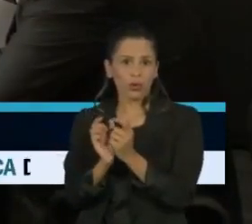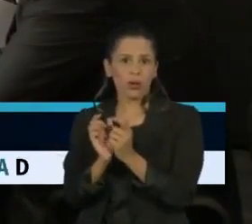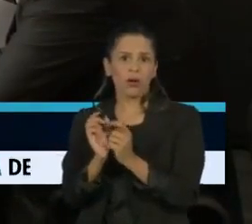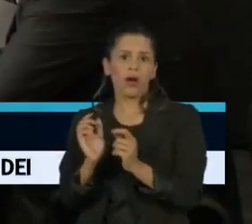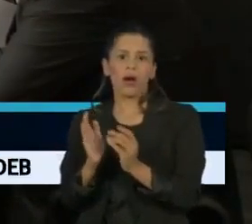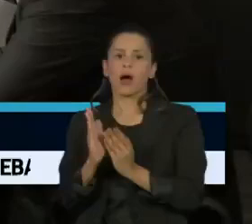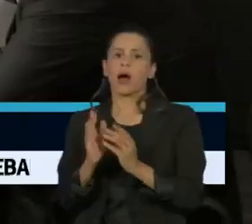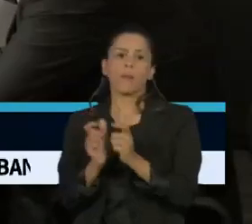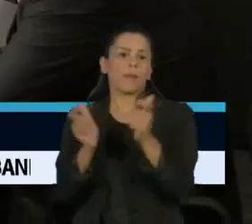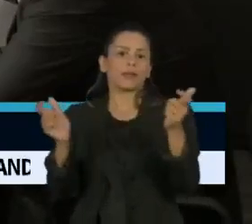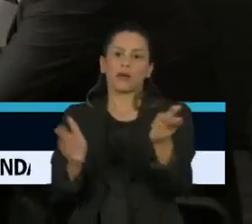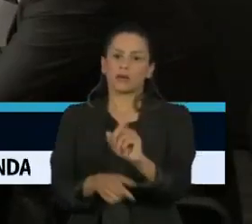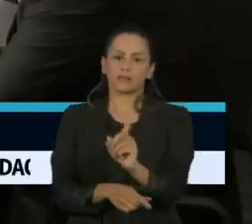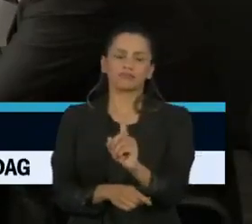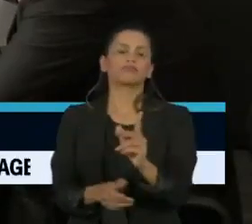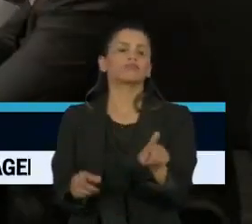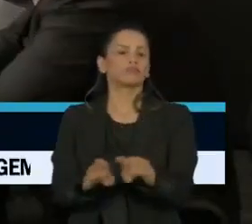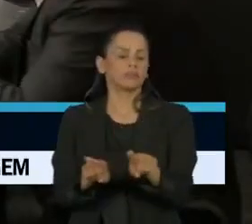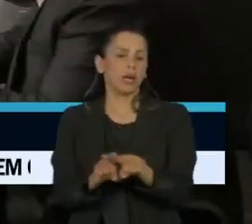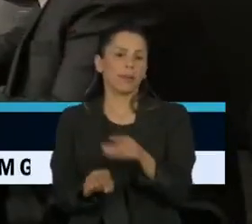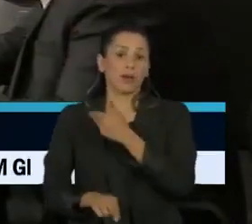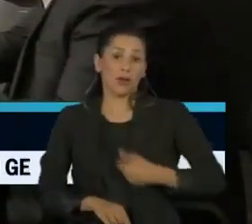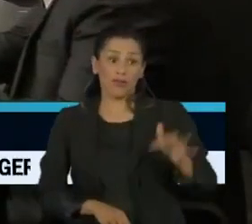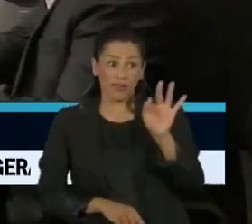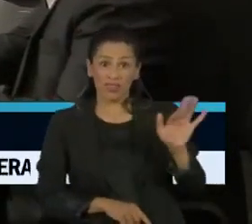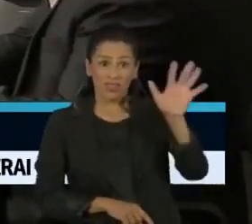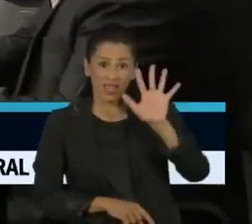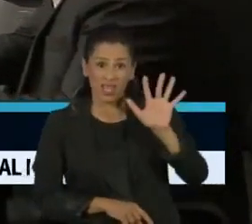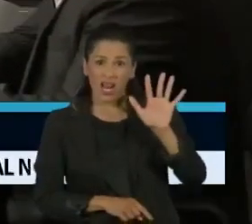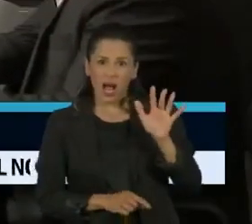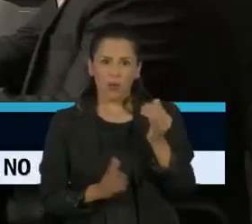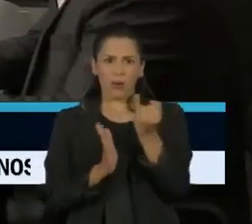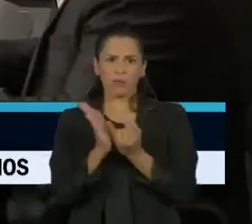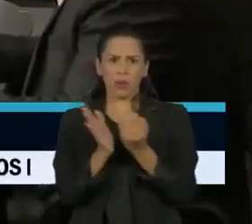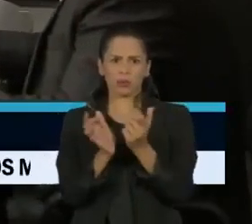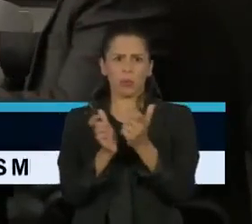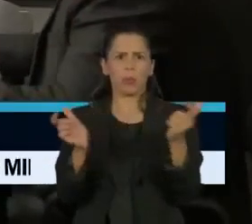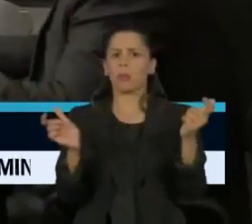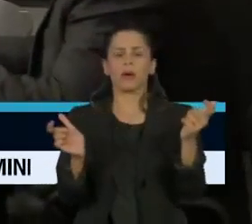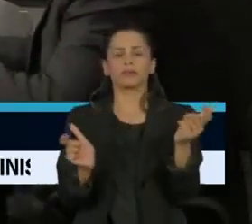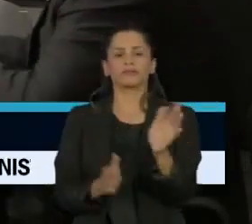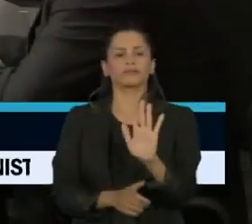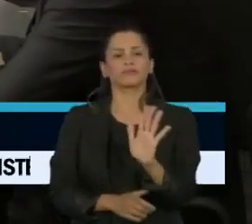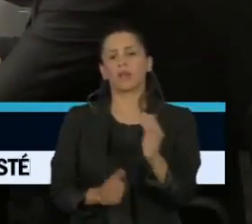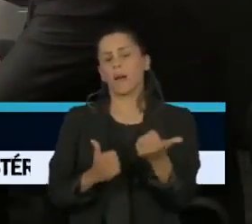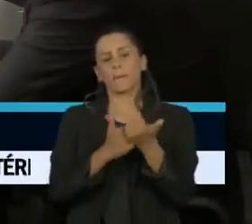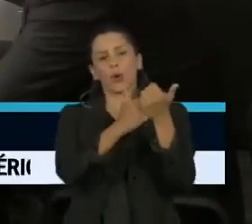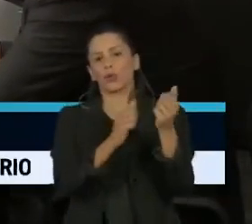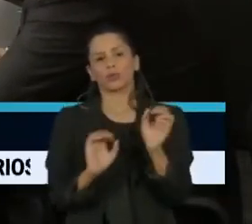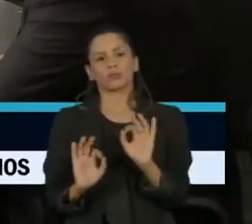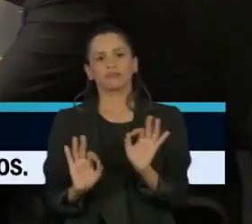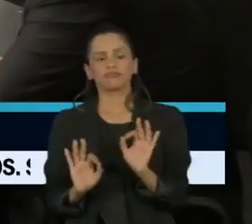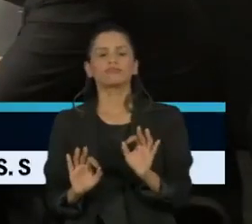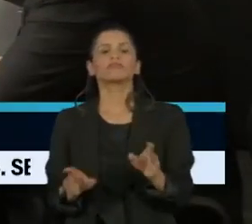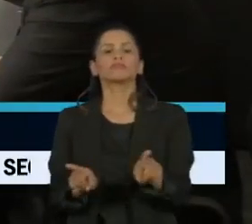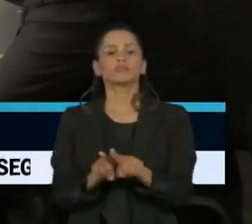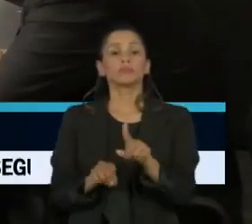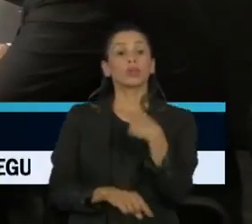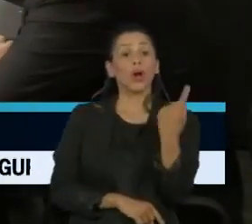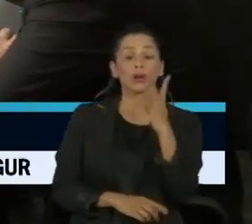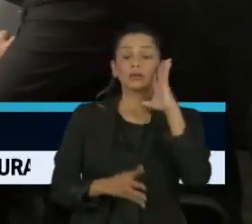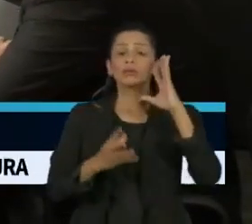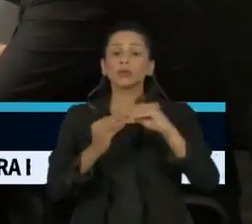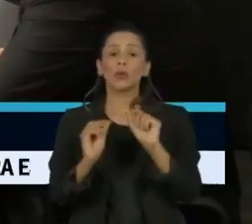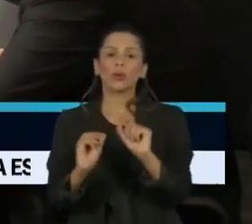iniciativas dessa natureza do governo federal. Nós não entendemos que o caminho para salvaguardar a